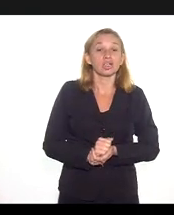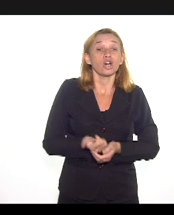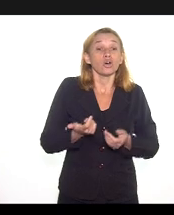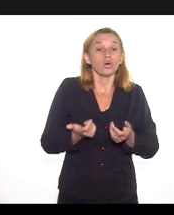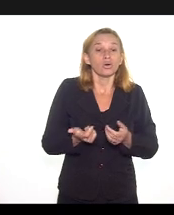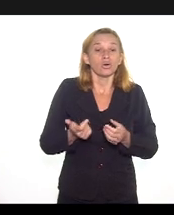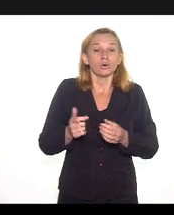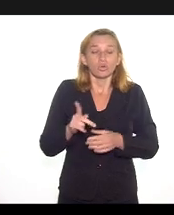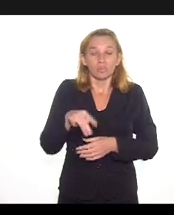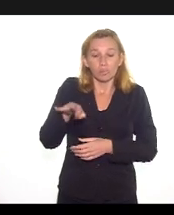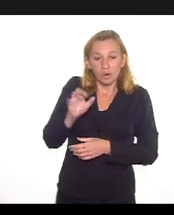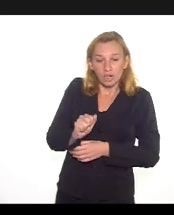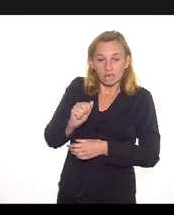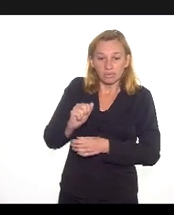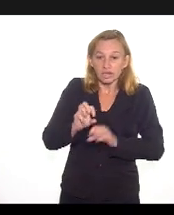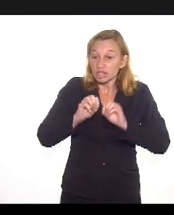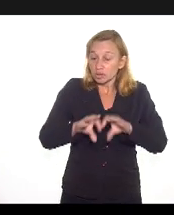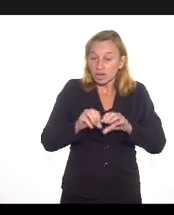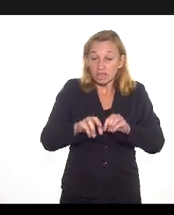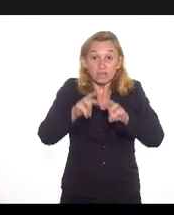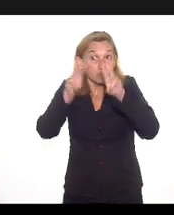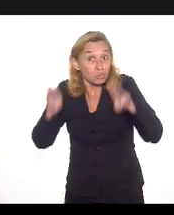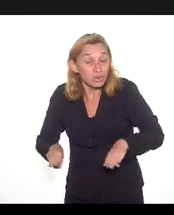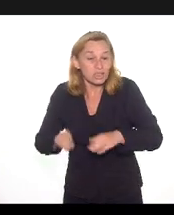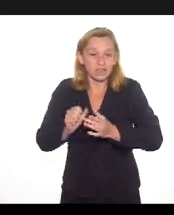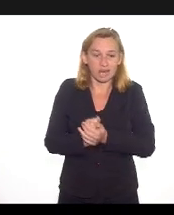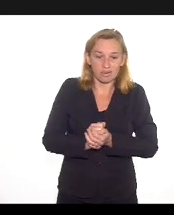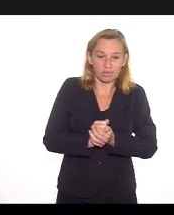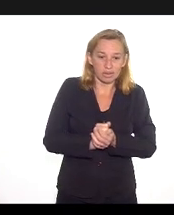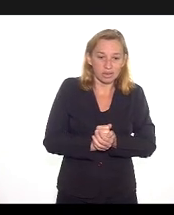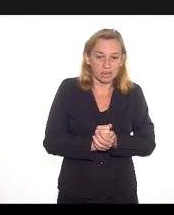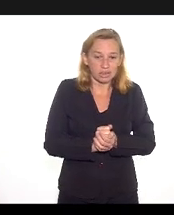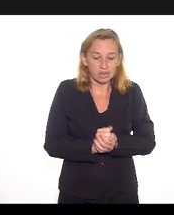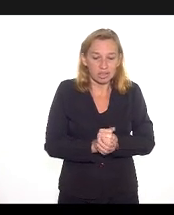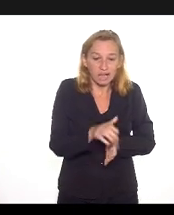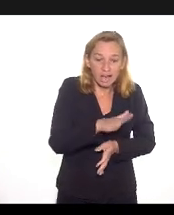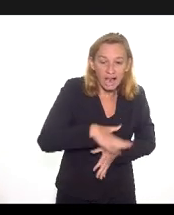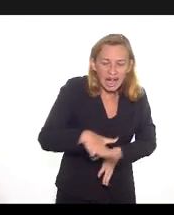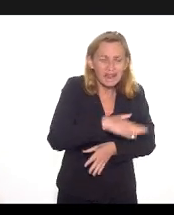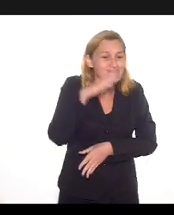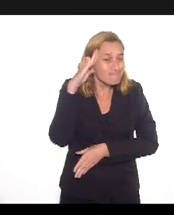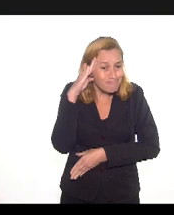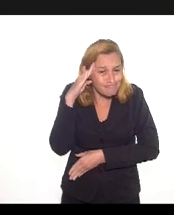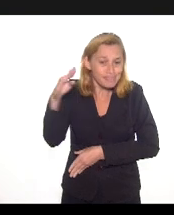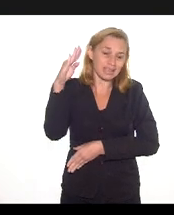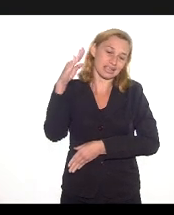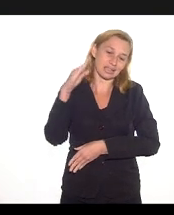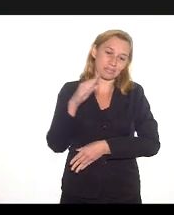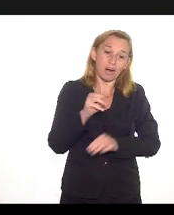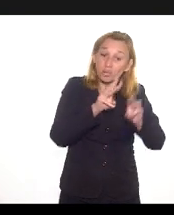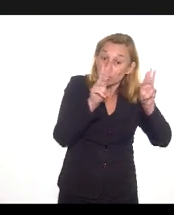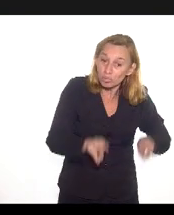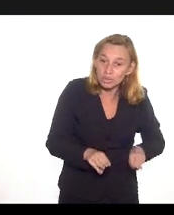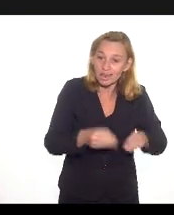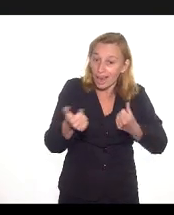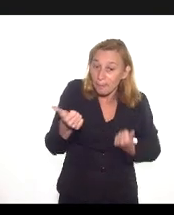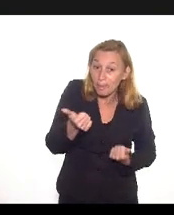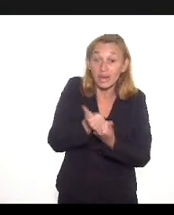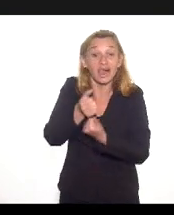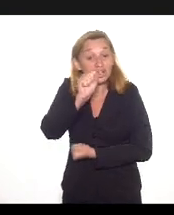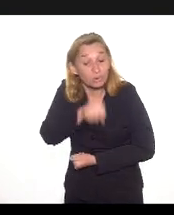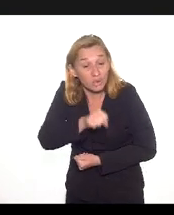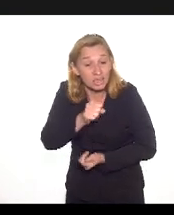valorização dos educativos de museus, os educativos são setores fundamentais nos museus, eles têm que ser apoiados,